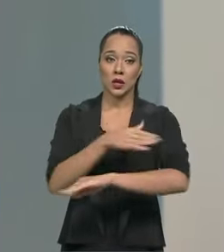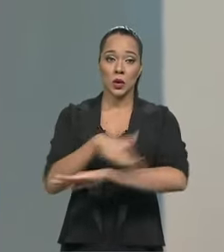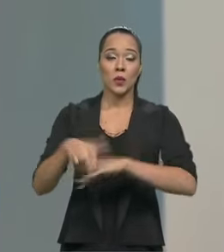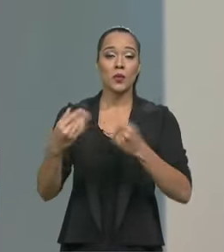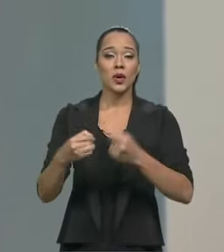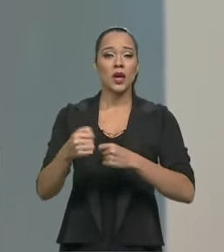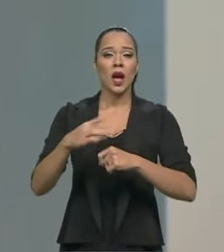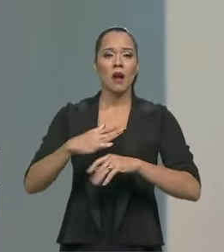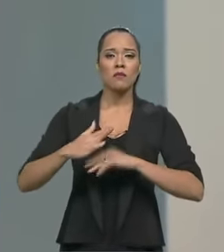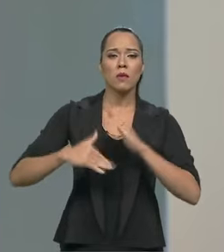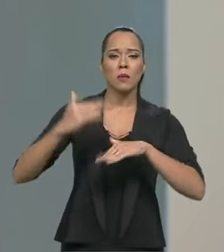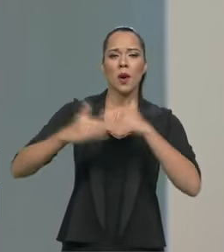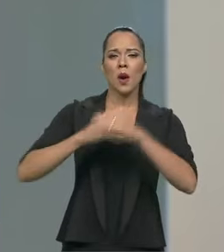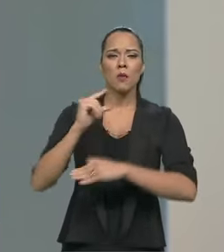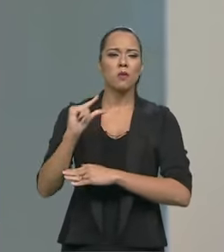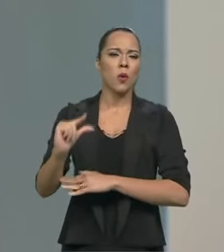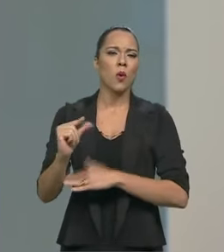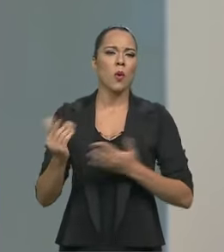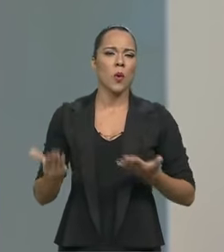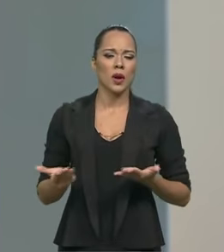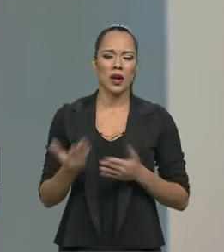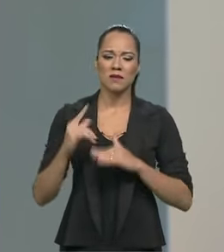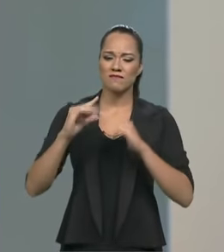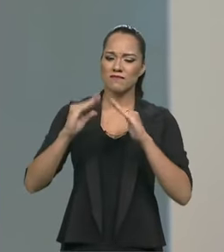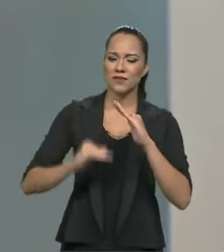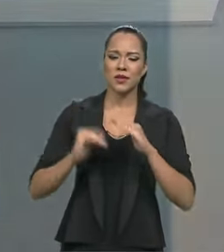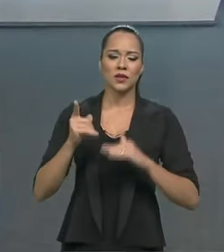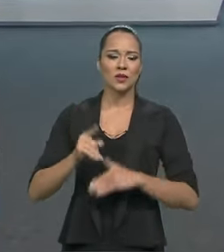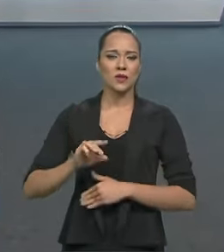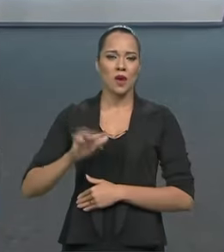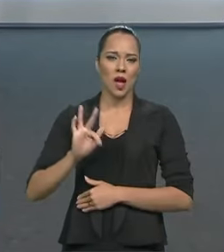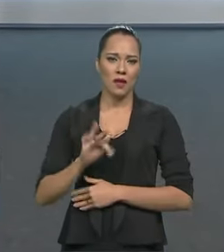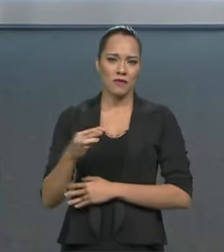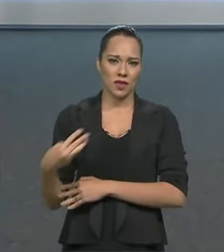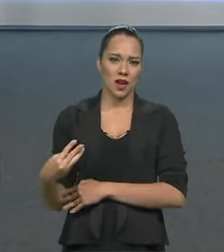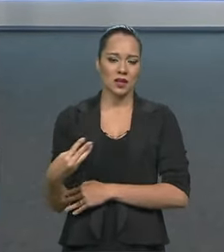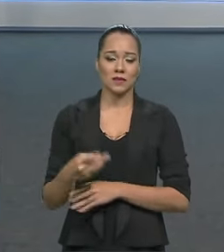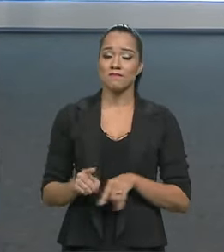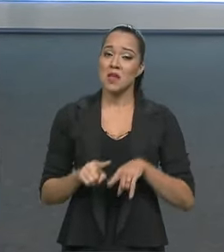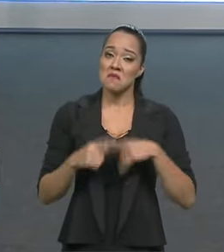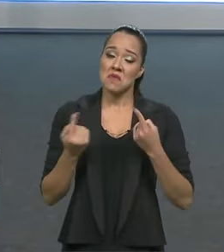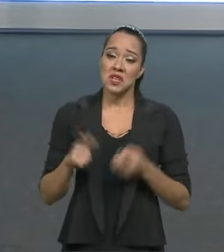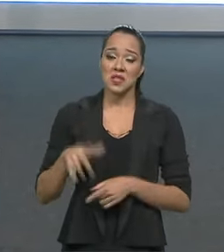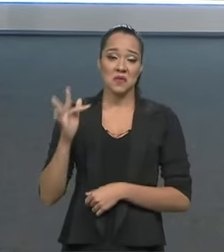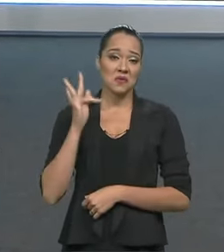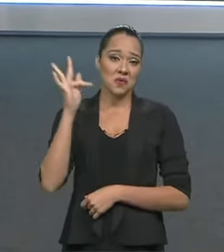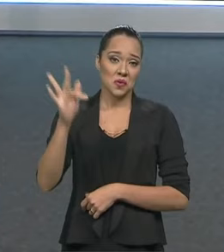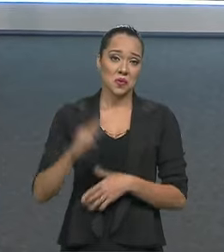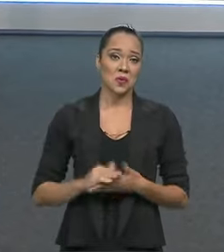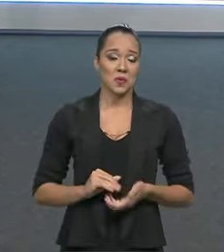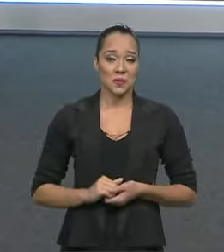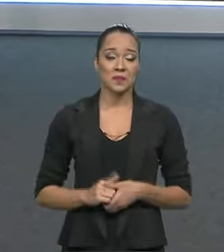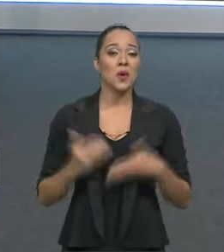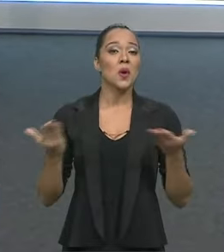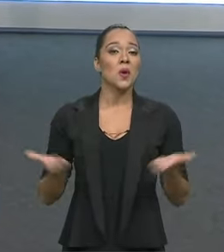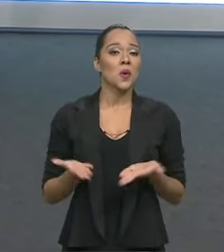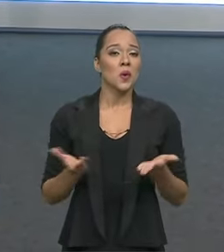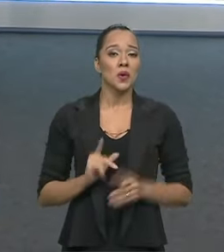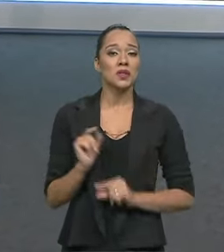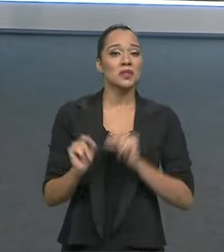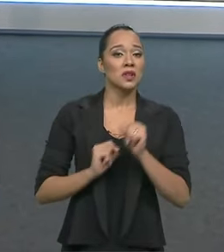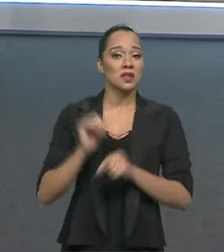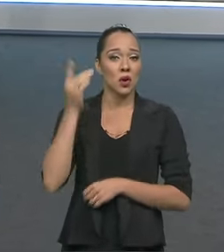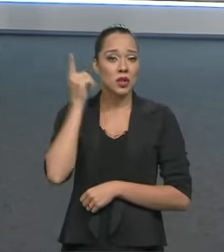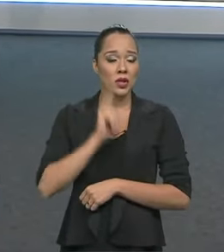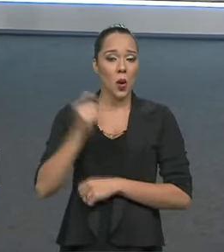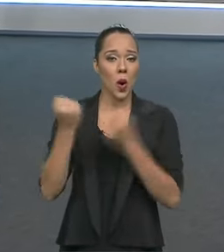porque a performance é muito pouca, é inferior ao Fórmula 3. Entende? Mas é o futuro. Hoje, hoje quem... Se você